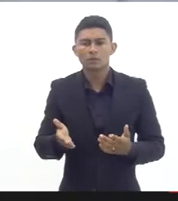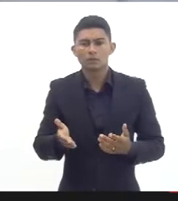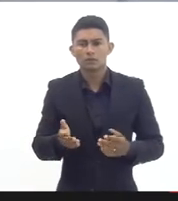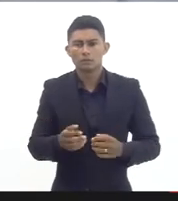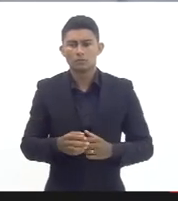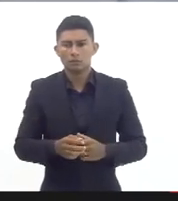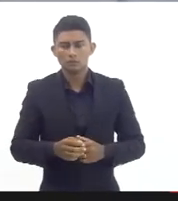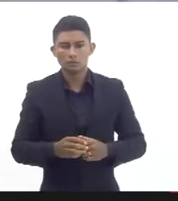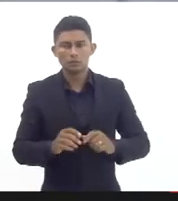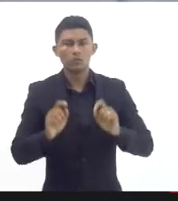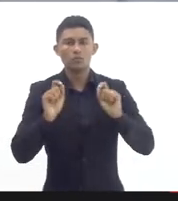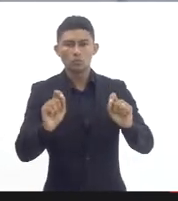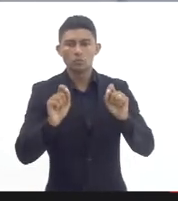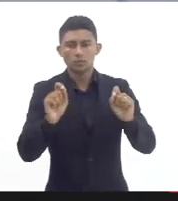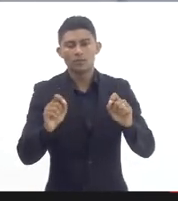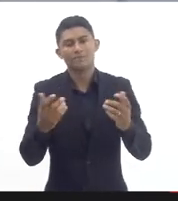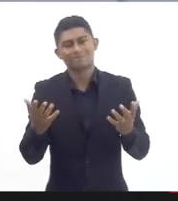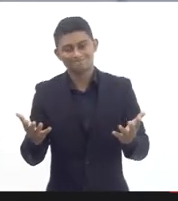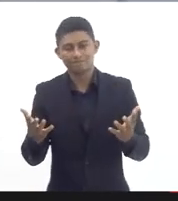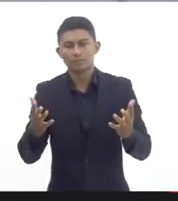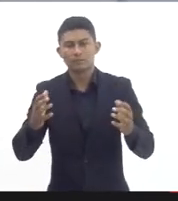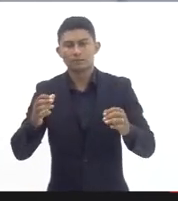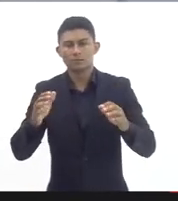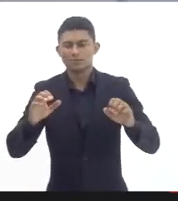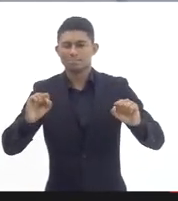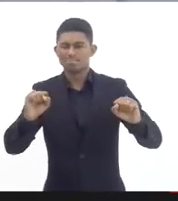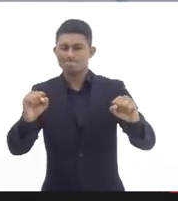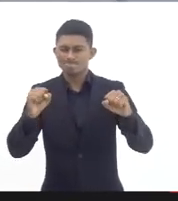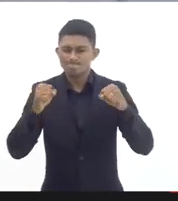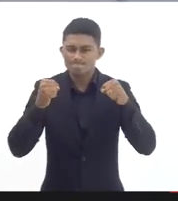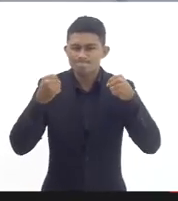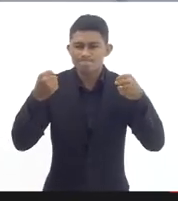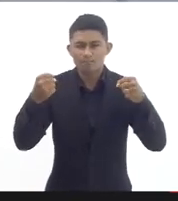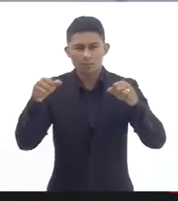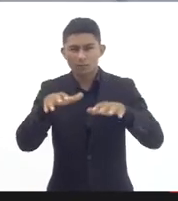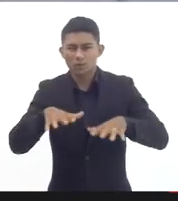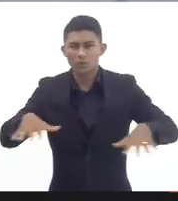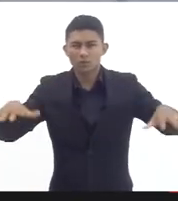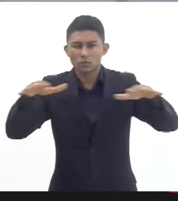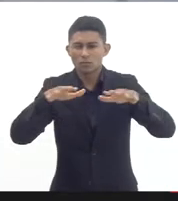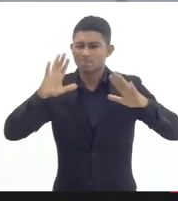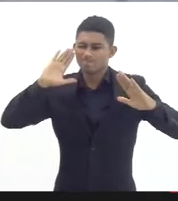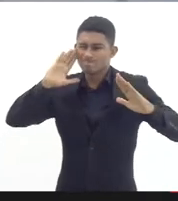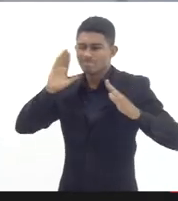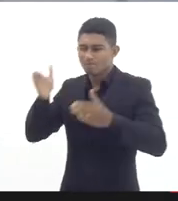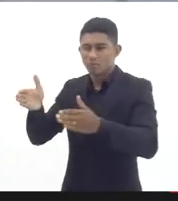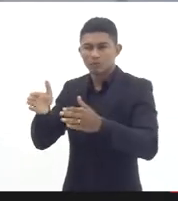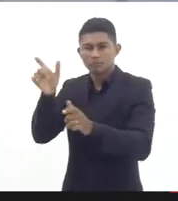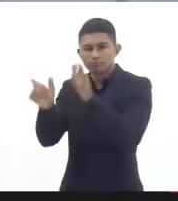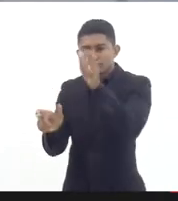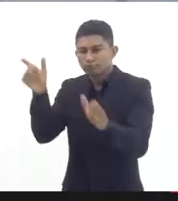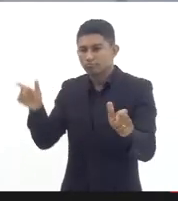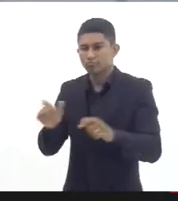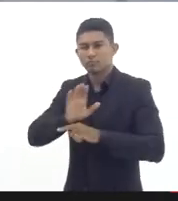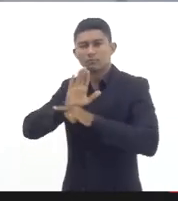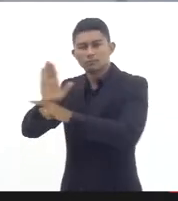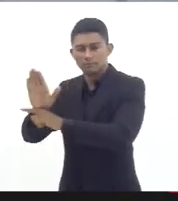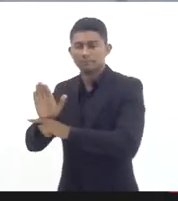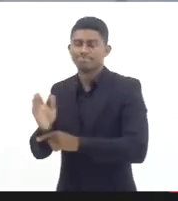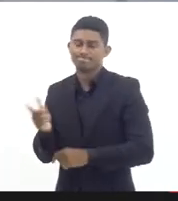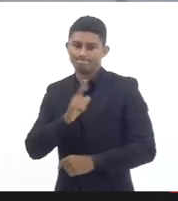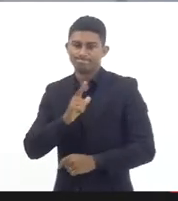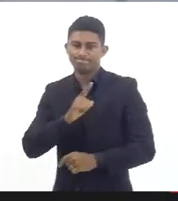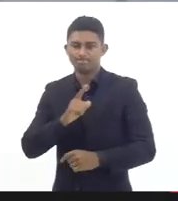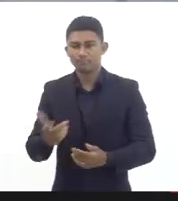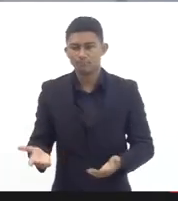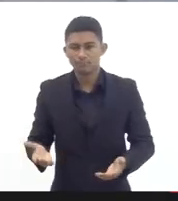pela proatividade pelo empenho junto aos servidores isso parte também pela convocação nós